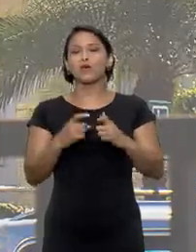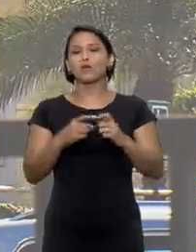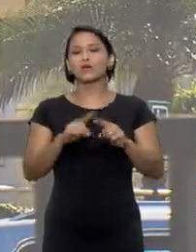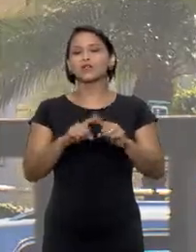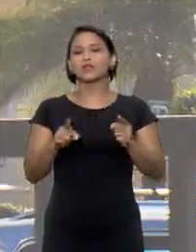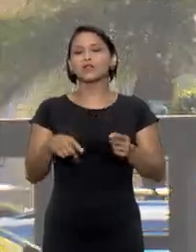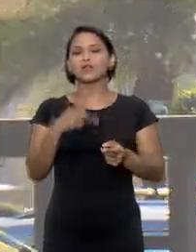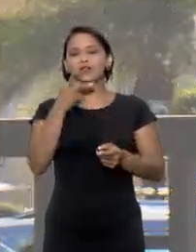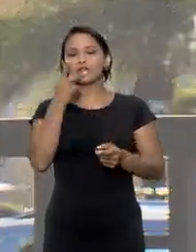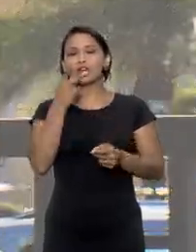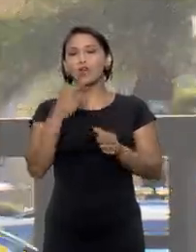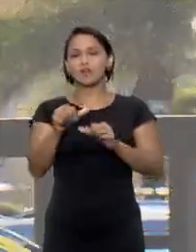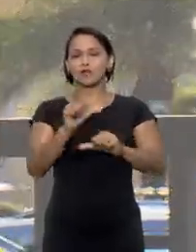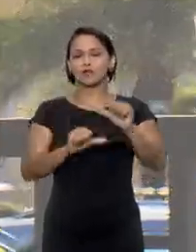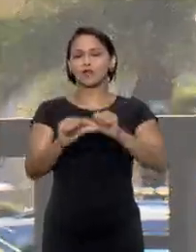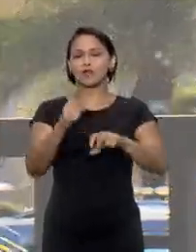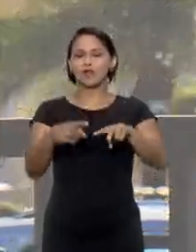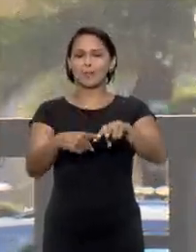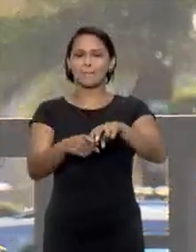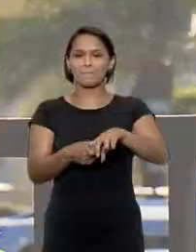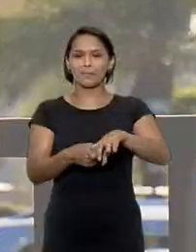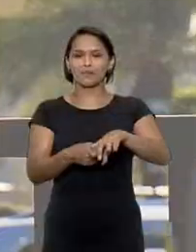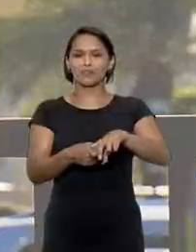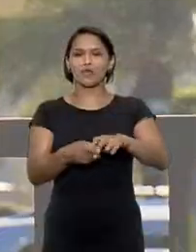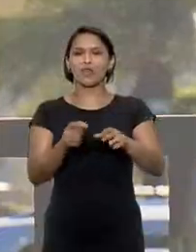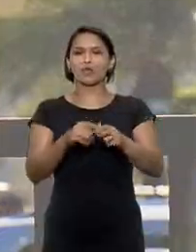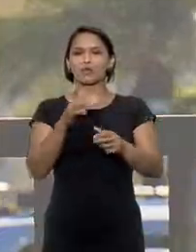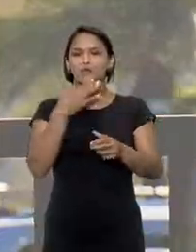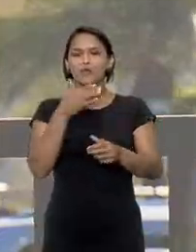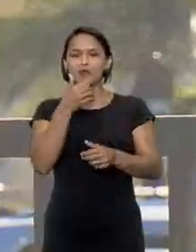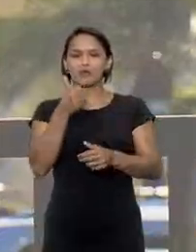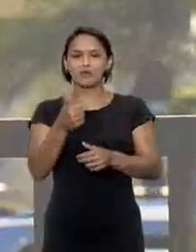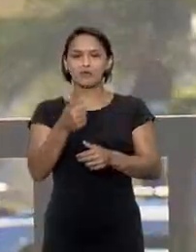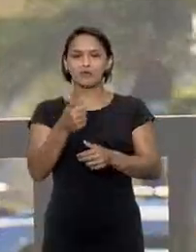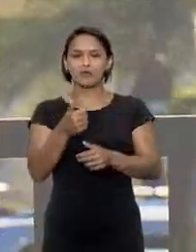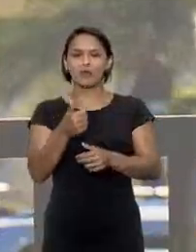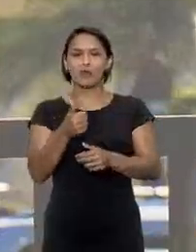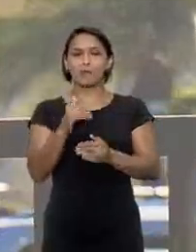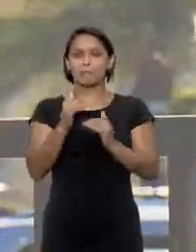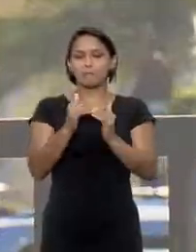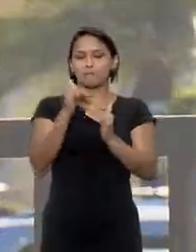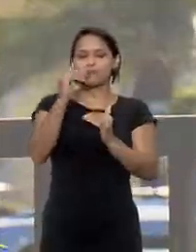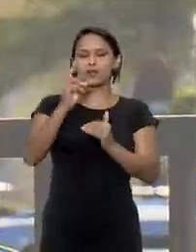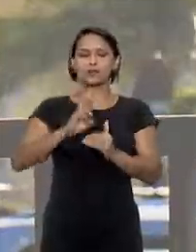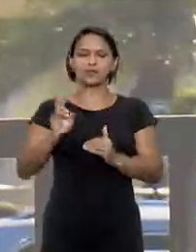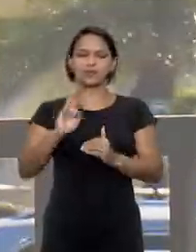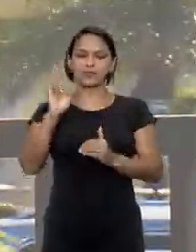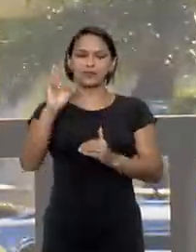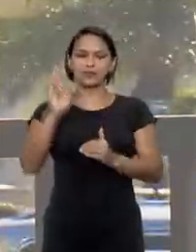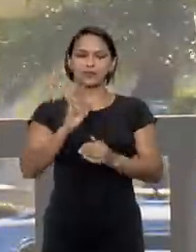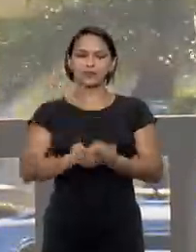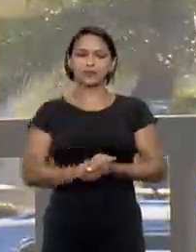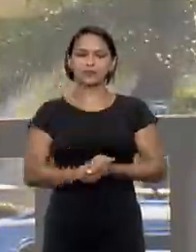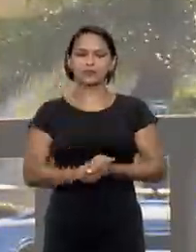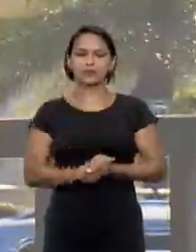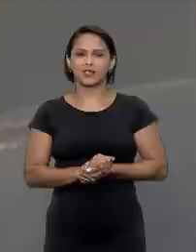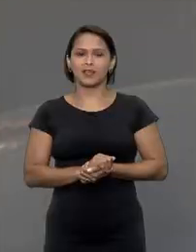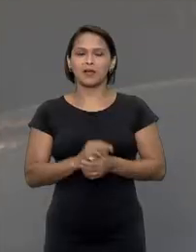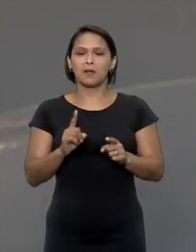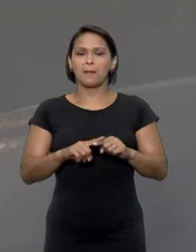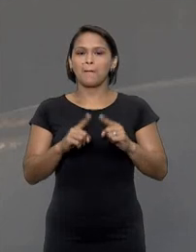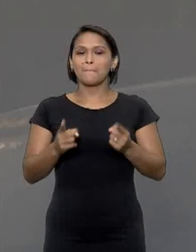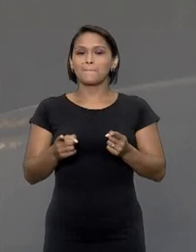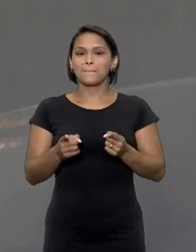médico então indicou a troca da prótese por outra mais adequada no valor de 170 mil reais